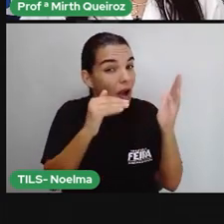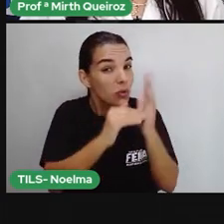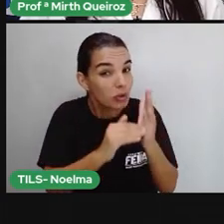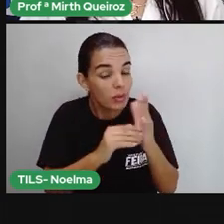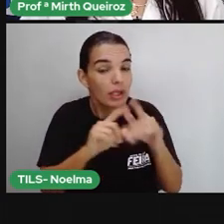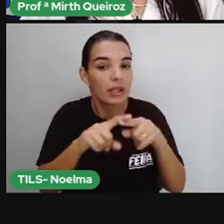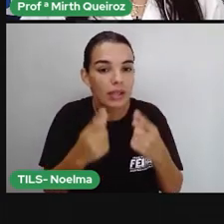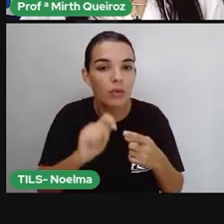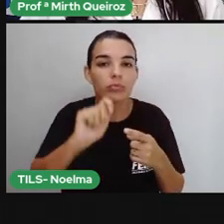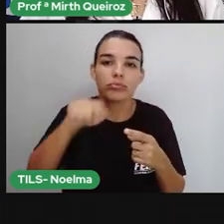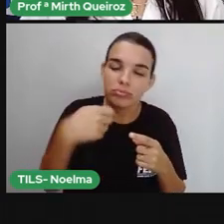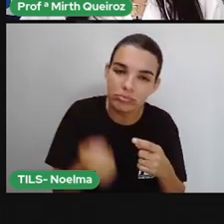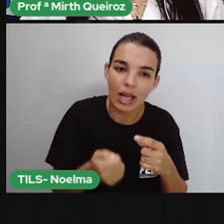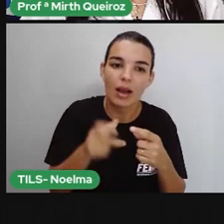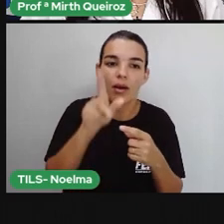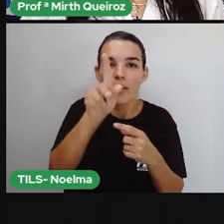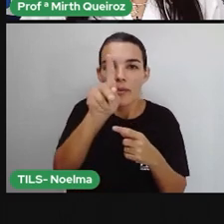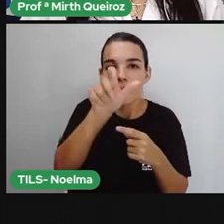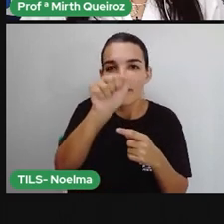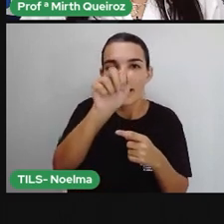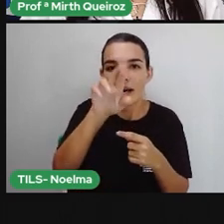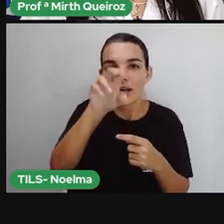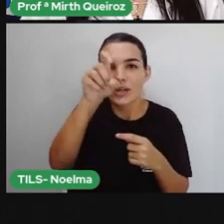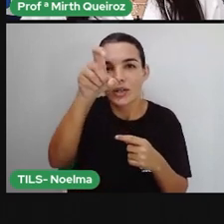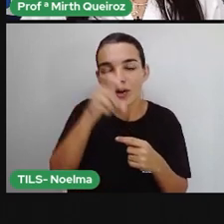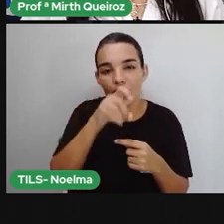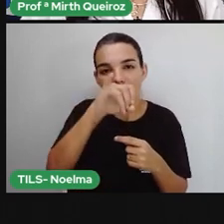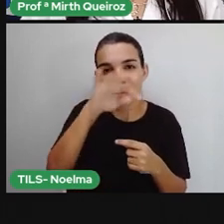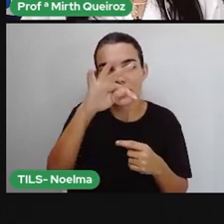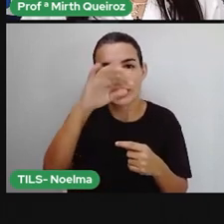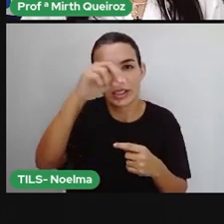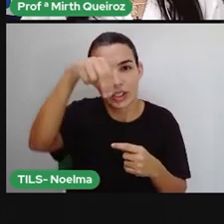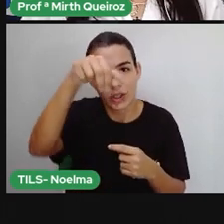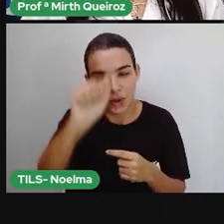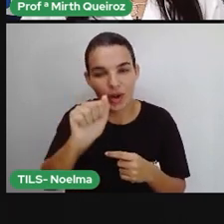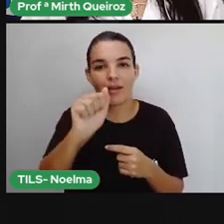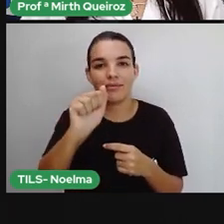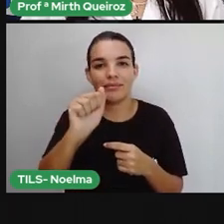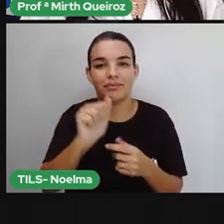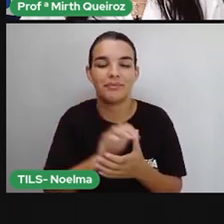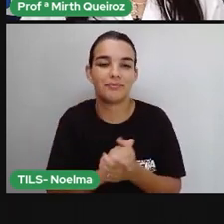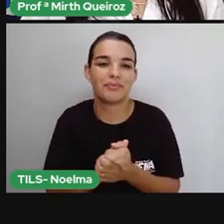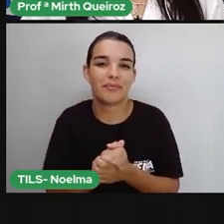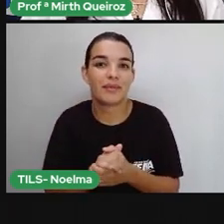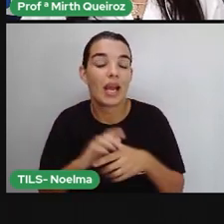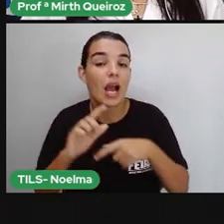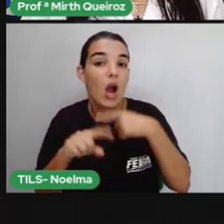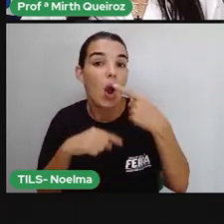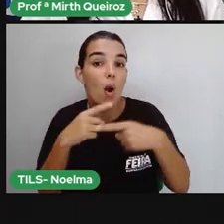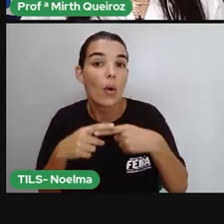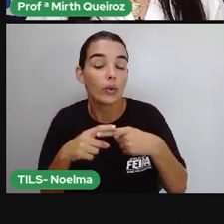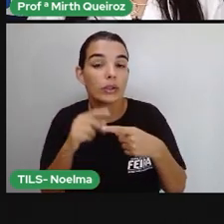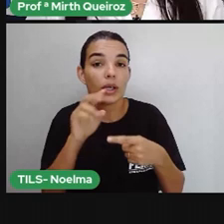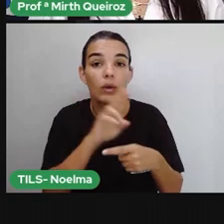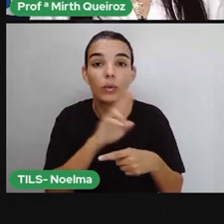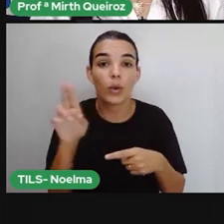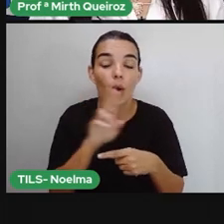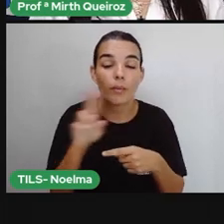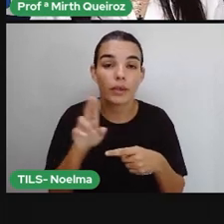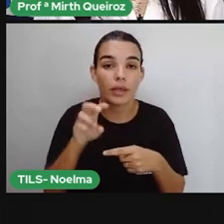paroxítona, porque a penúltima sílaba é a sílaba tônica. Olha o nome máquina.